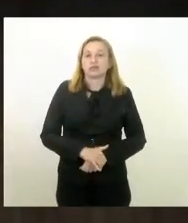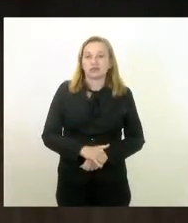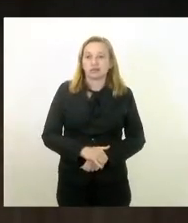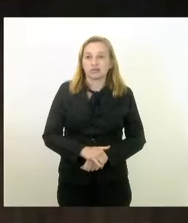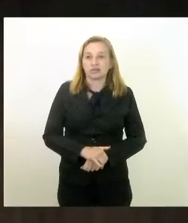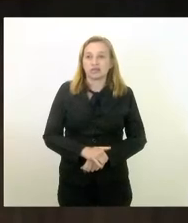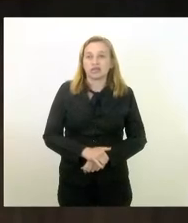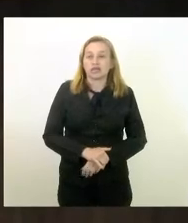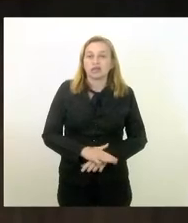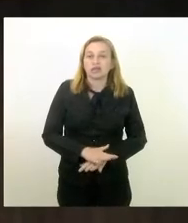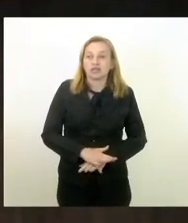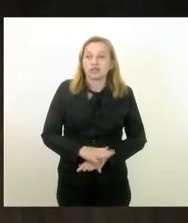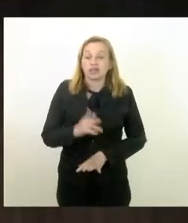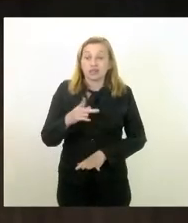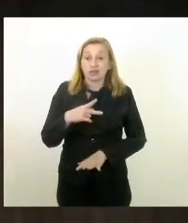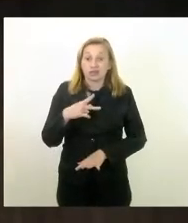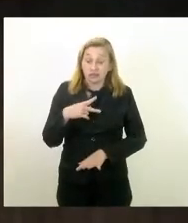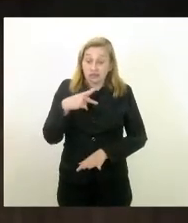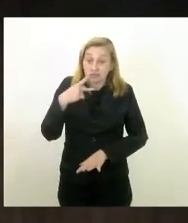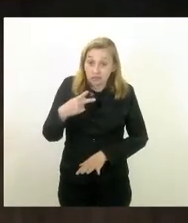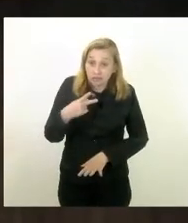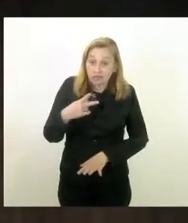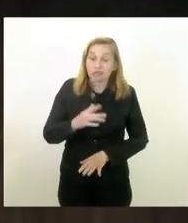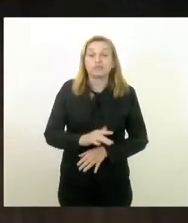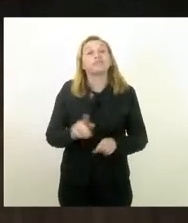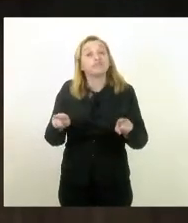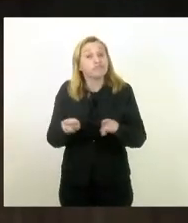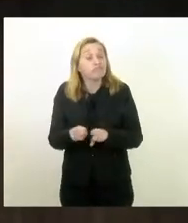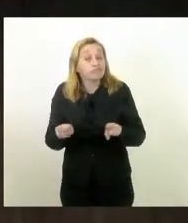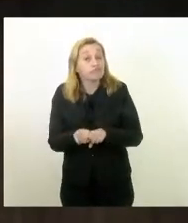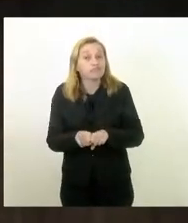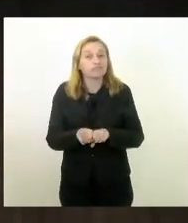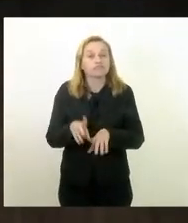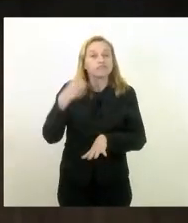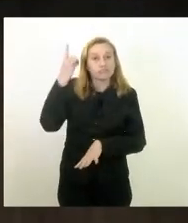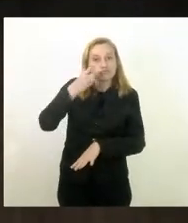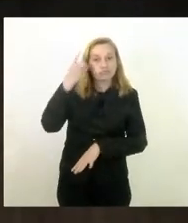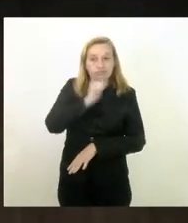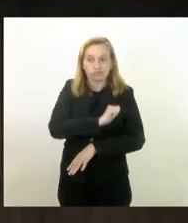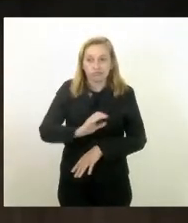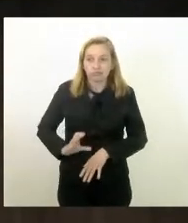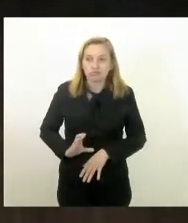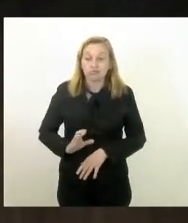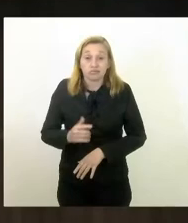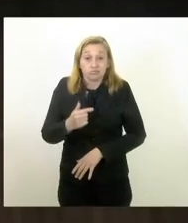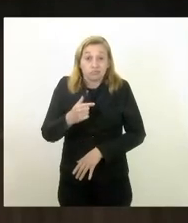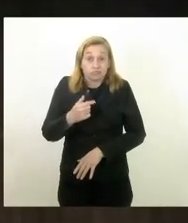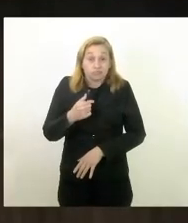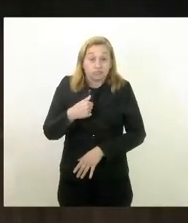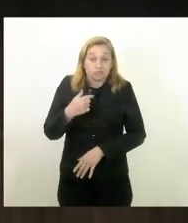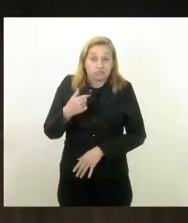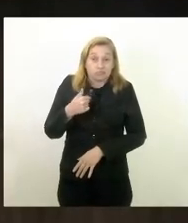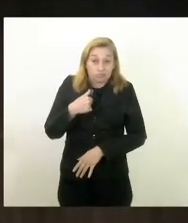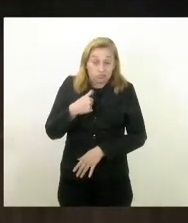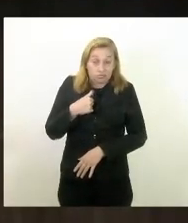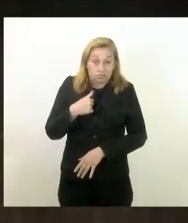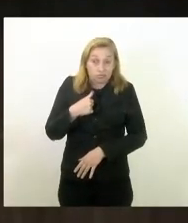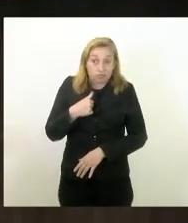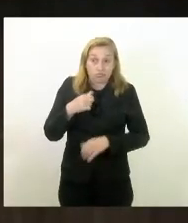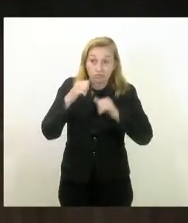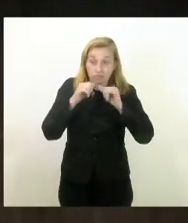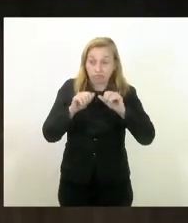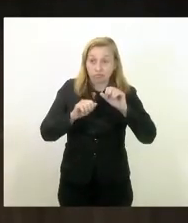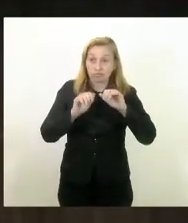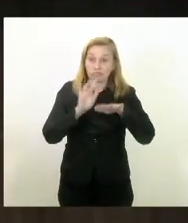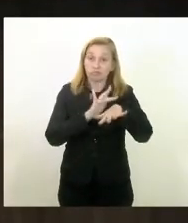essa manifestação e ao mesmo tempo deputado André Ciliano ainda no meu tempo me manifestei ontem nas redes sociais